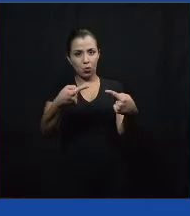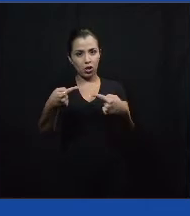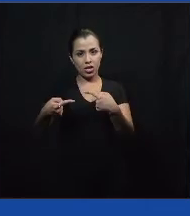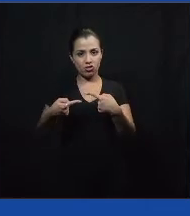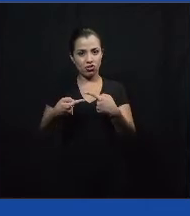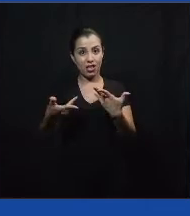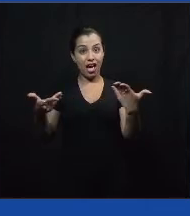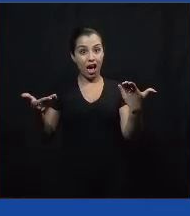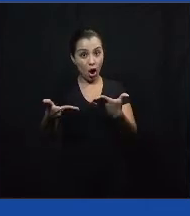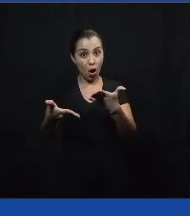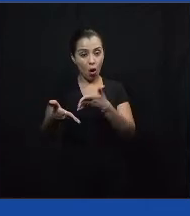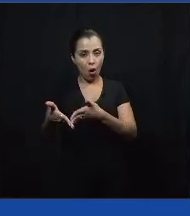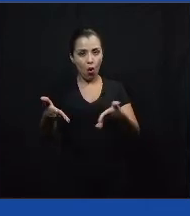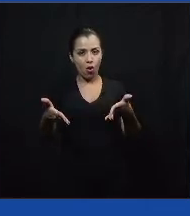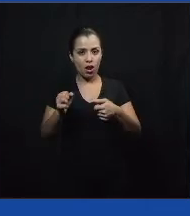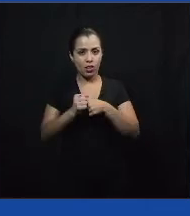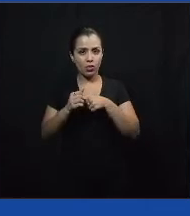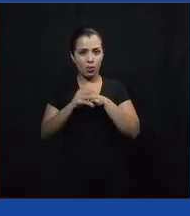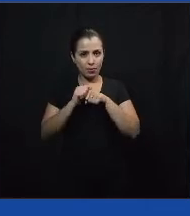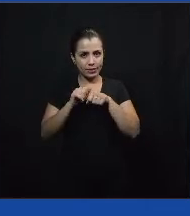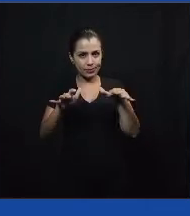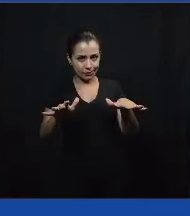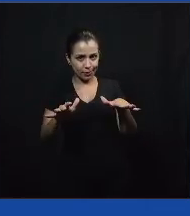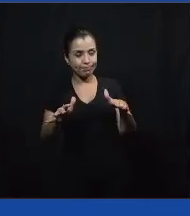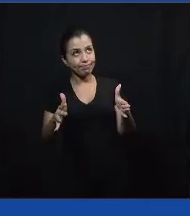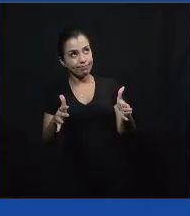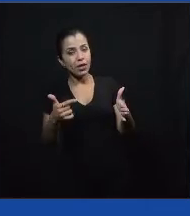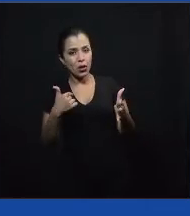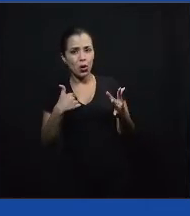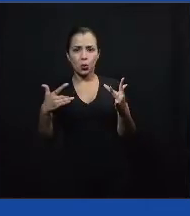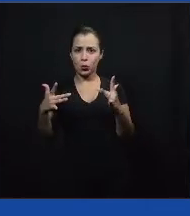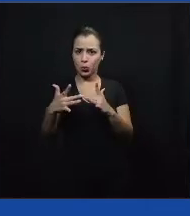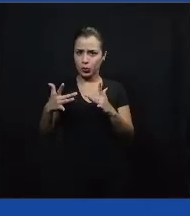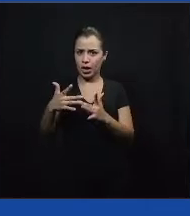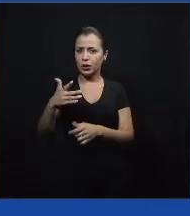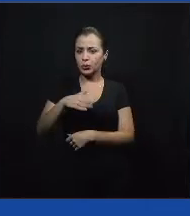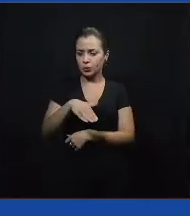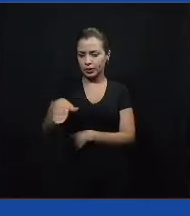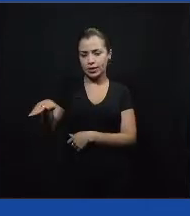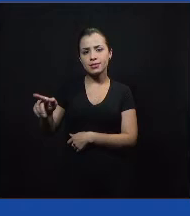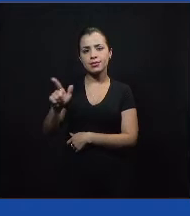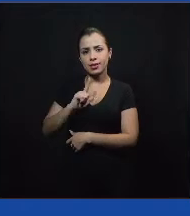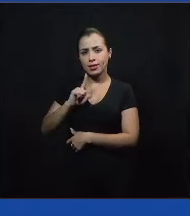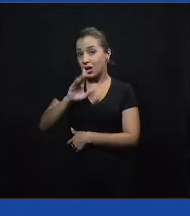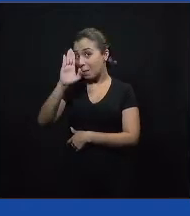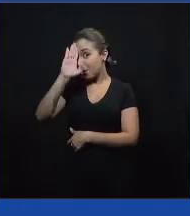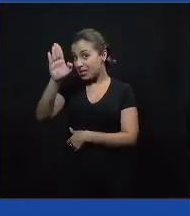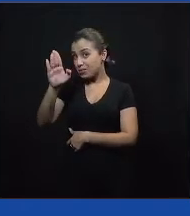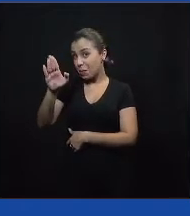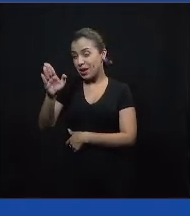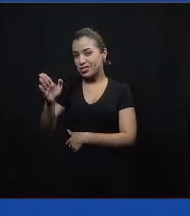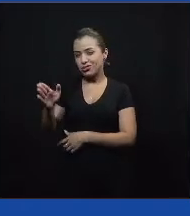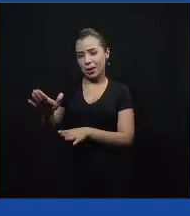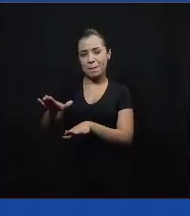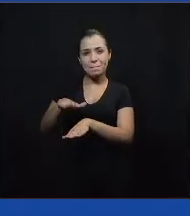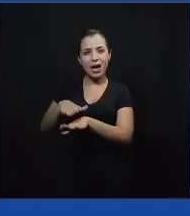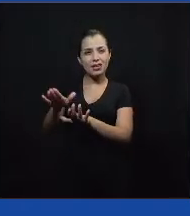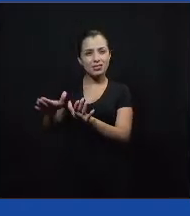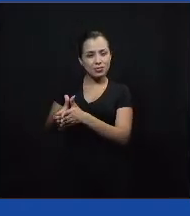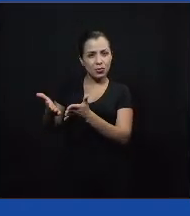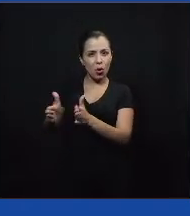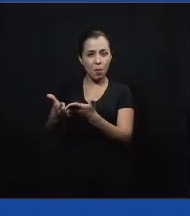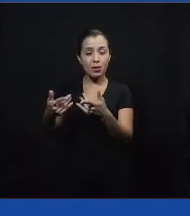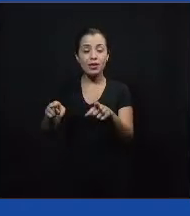eu tenho contato com crianças tanto assim de baixa renda como crianças classe média.